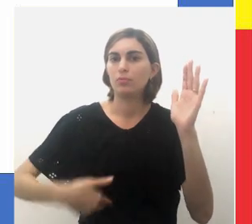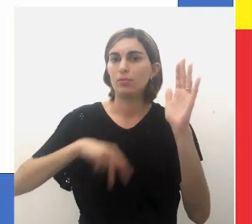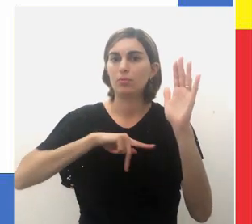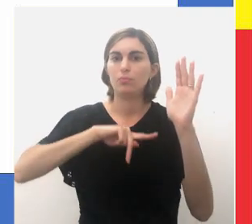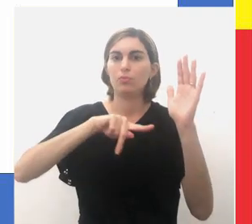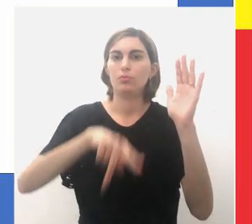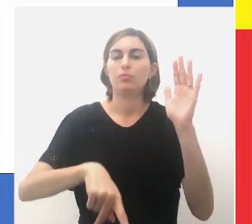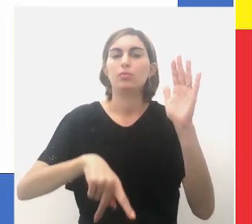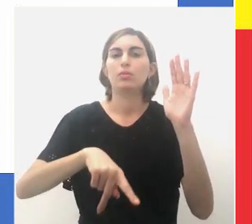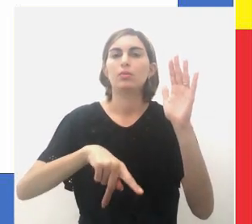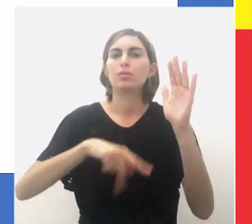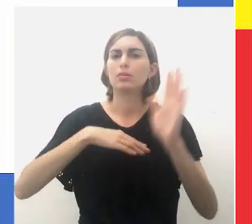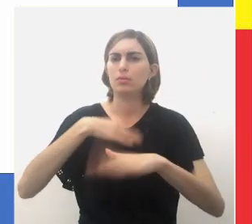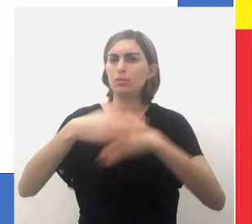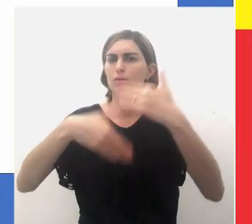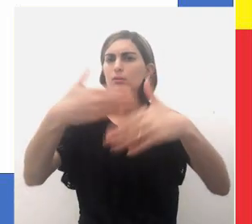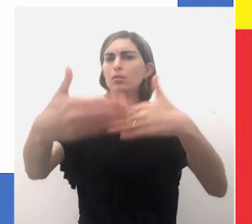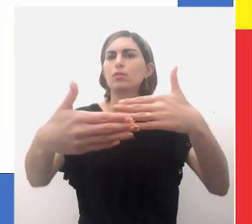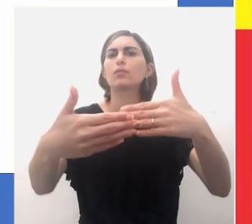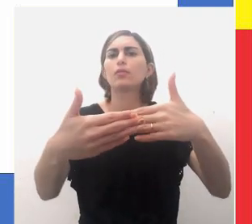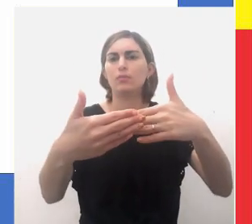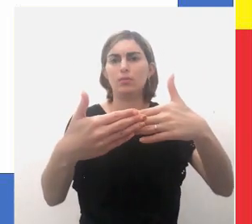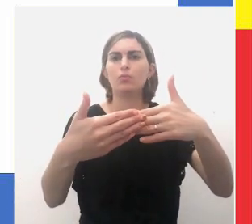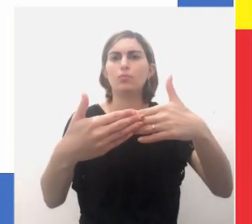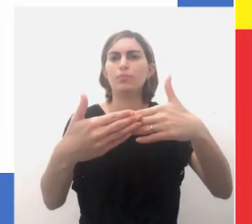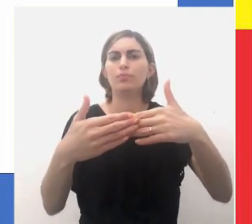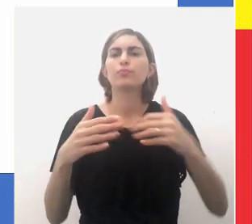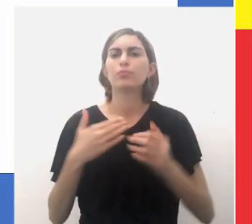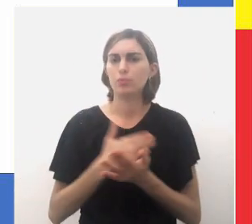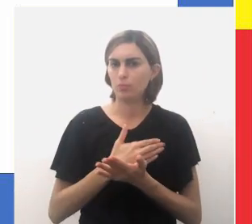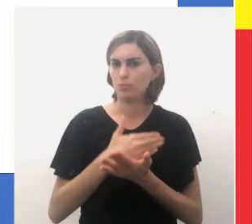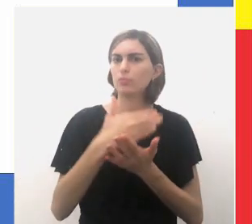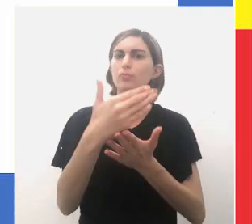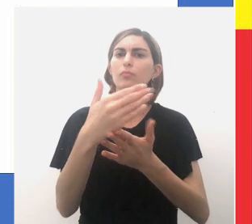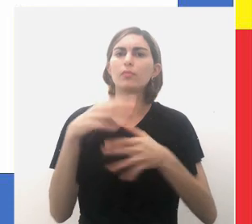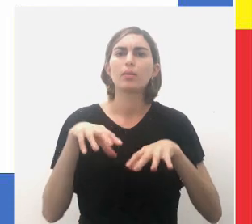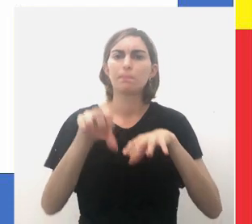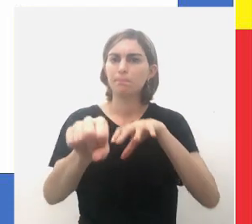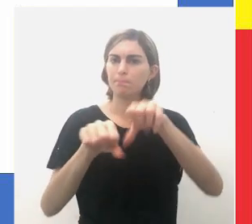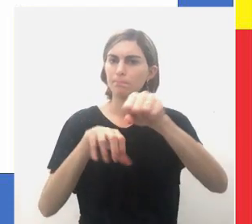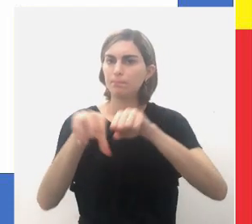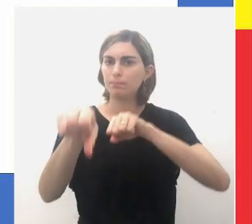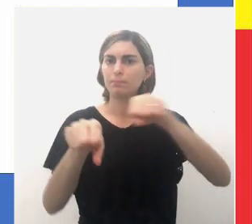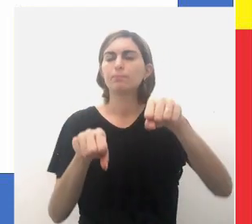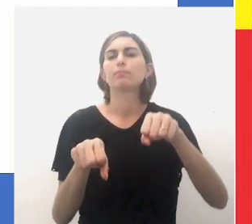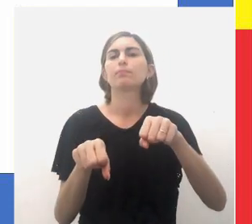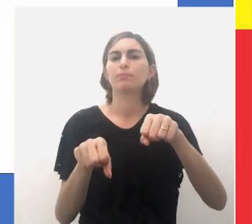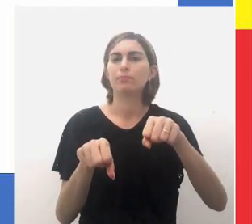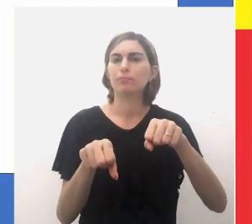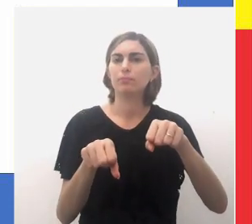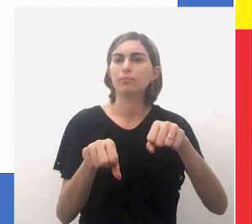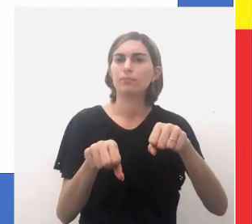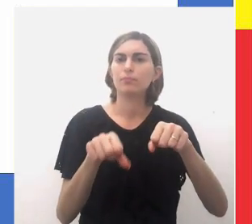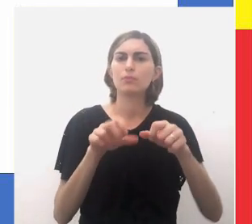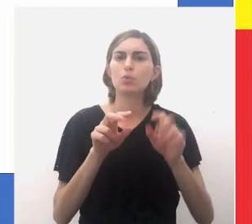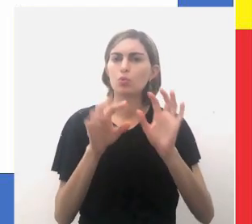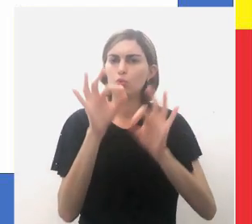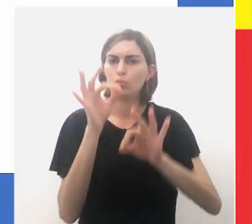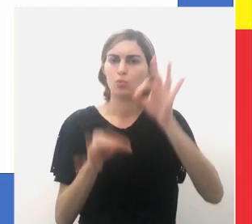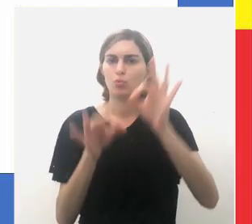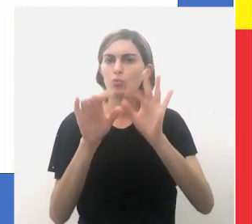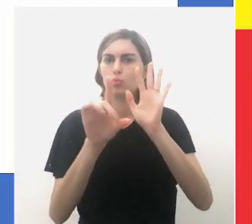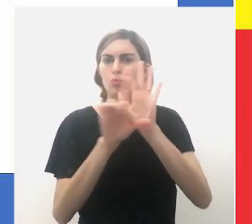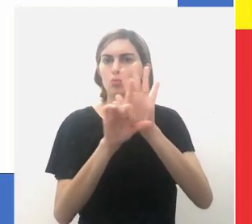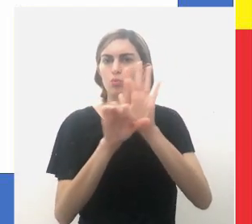governo português desenvolveu, desde o início da colonização, um aparato